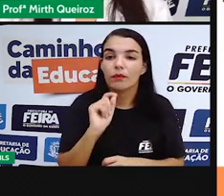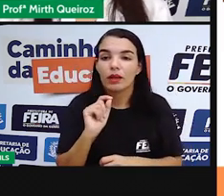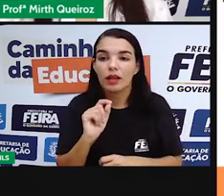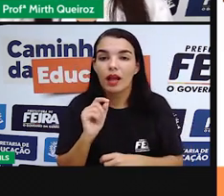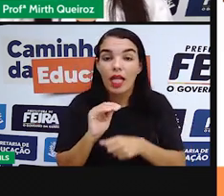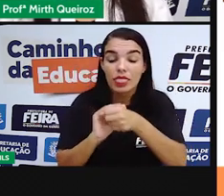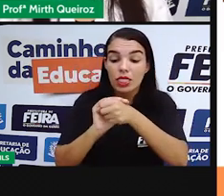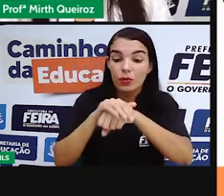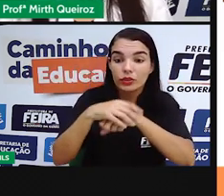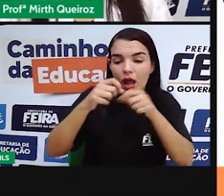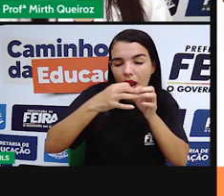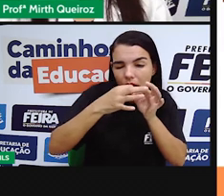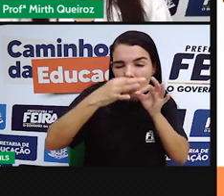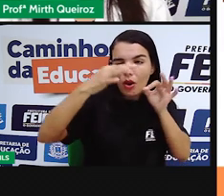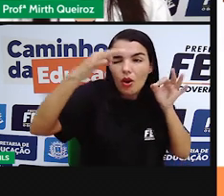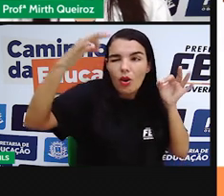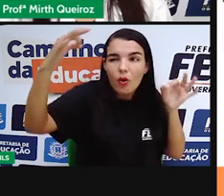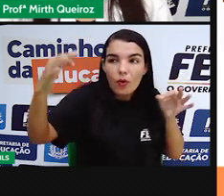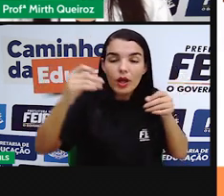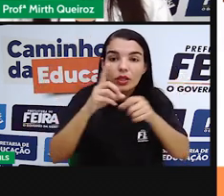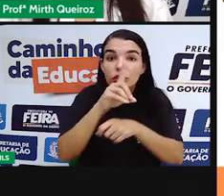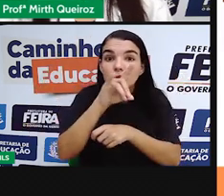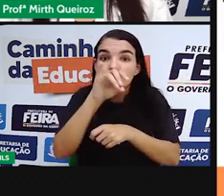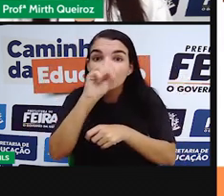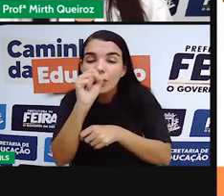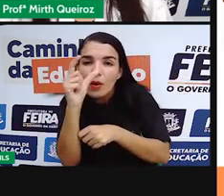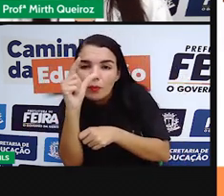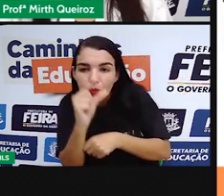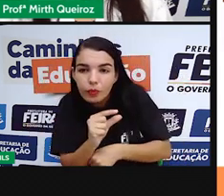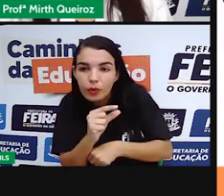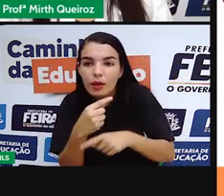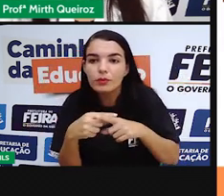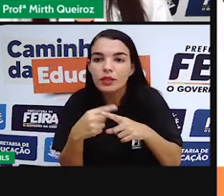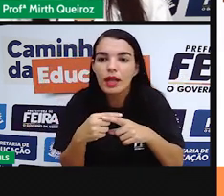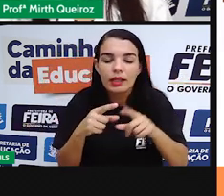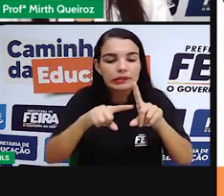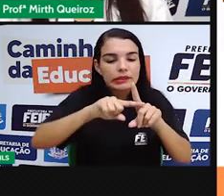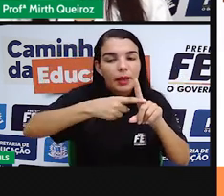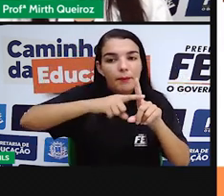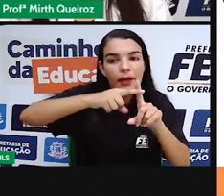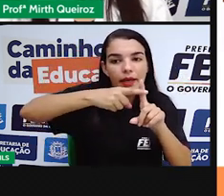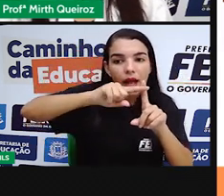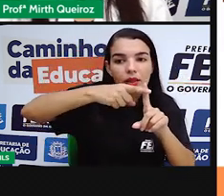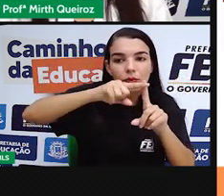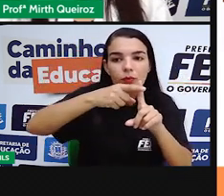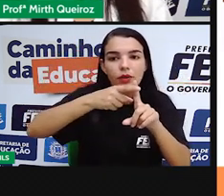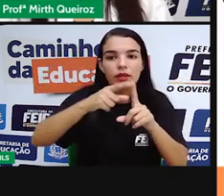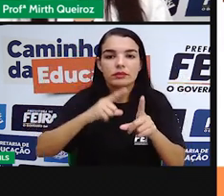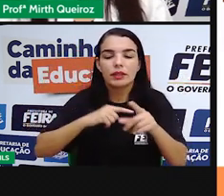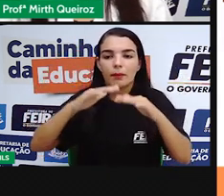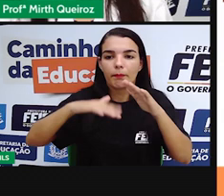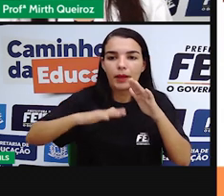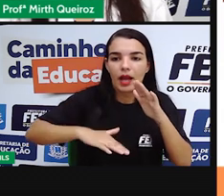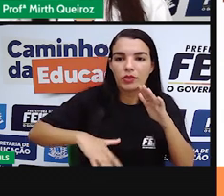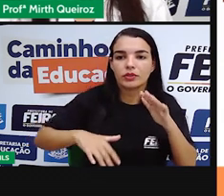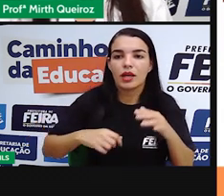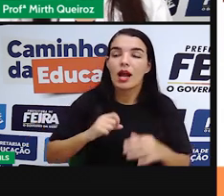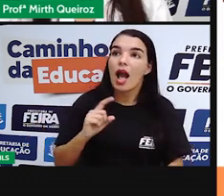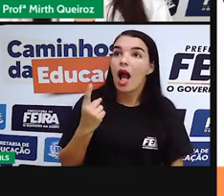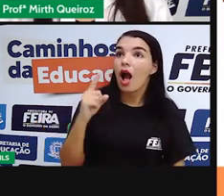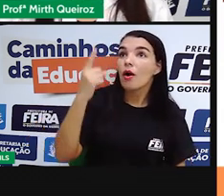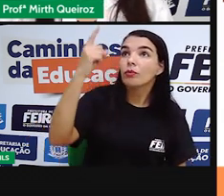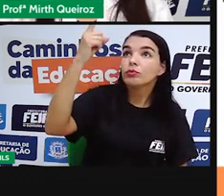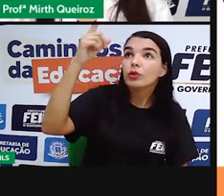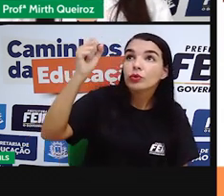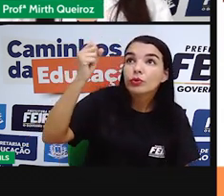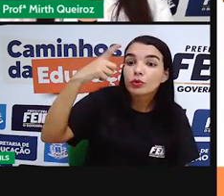mais curtos. As temperaturas são, em regra, mais baixas e a altura do Sol é relativamente baixa ao longo